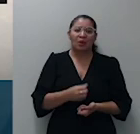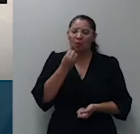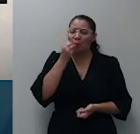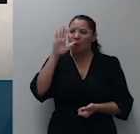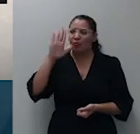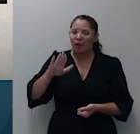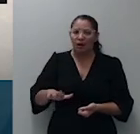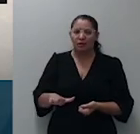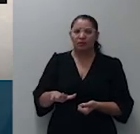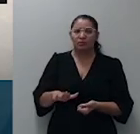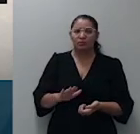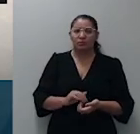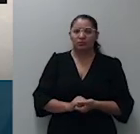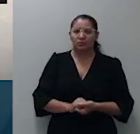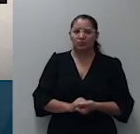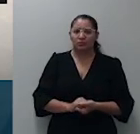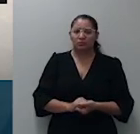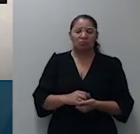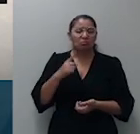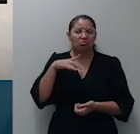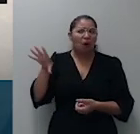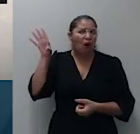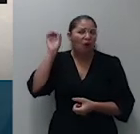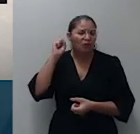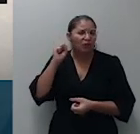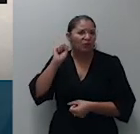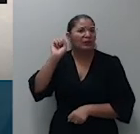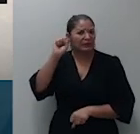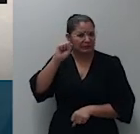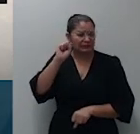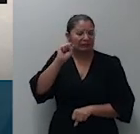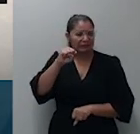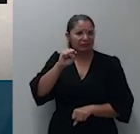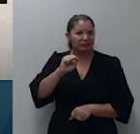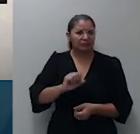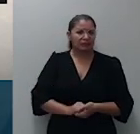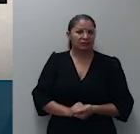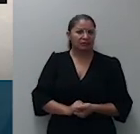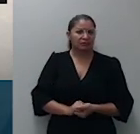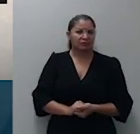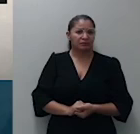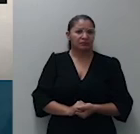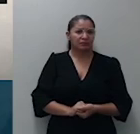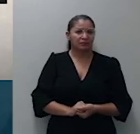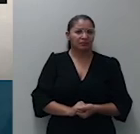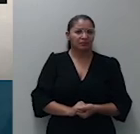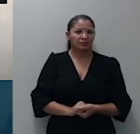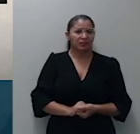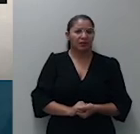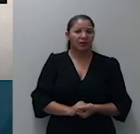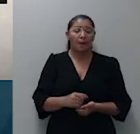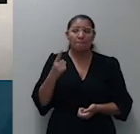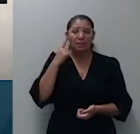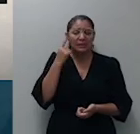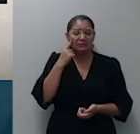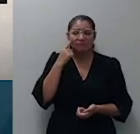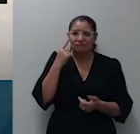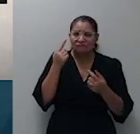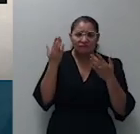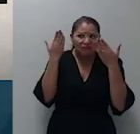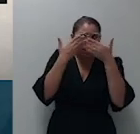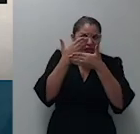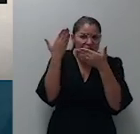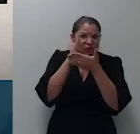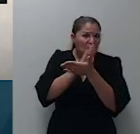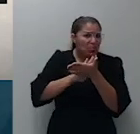Estou sendo ouvido? Sim. Excelência, muito boa tarde. não está sendo visto. A câmara...